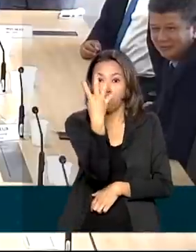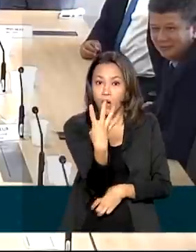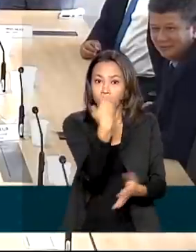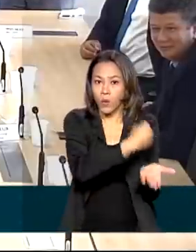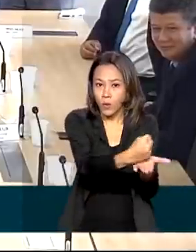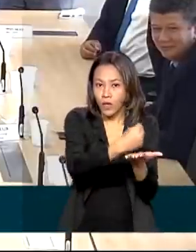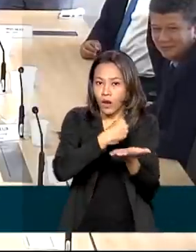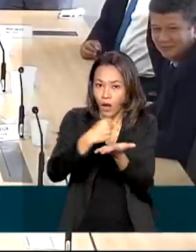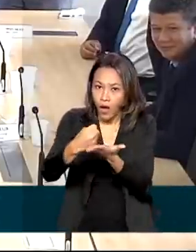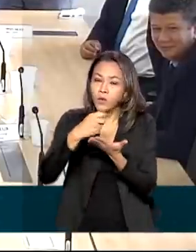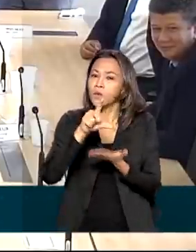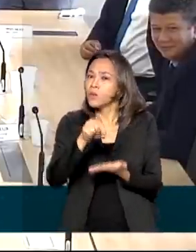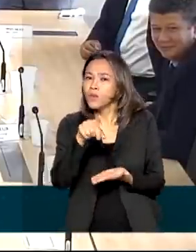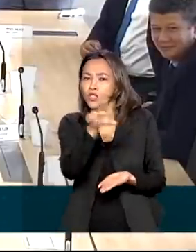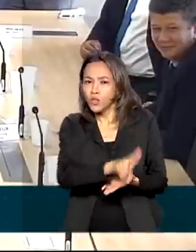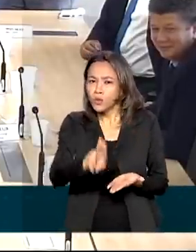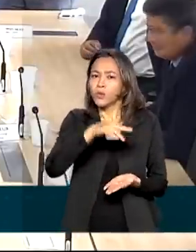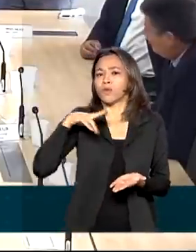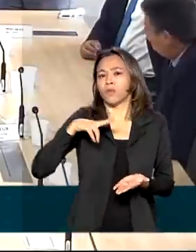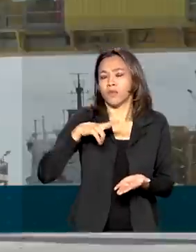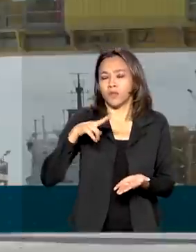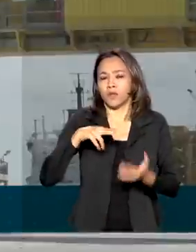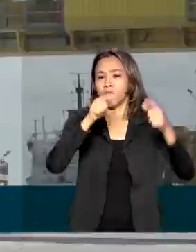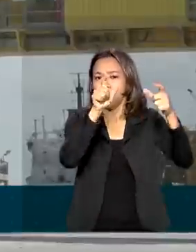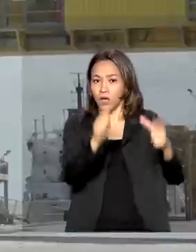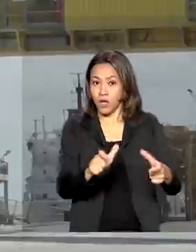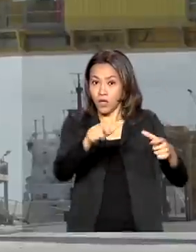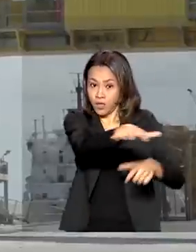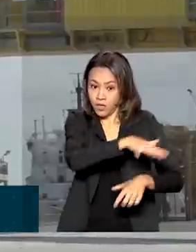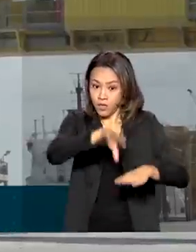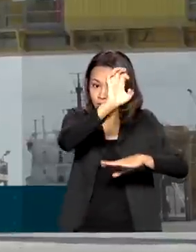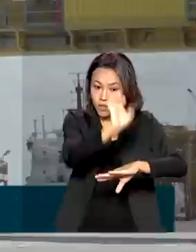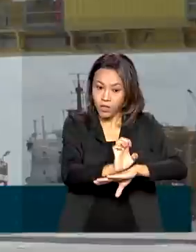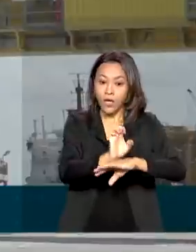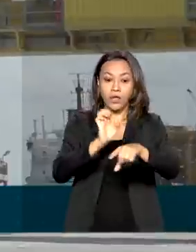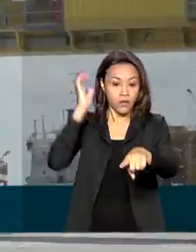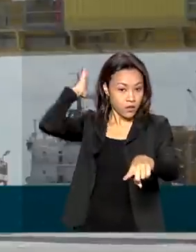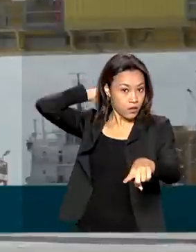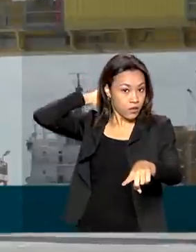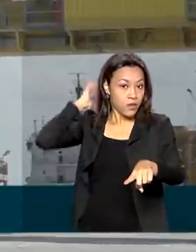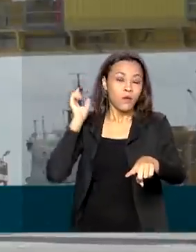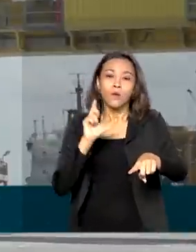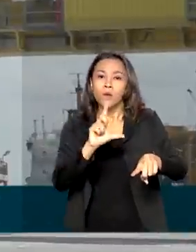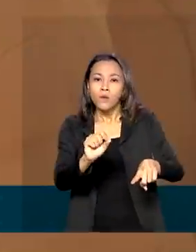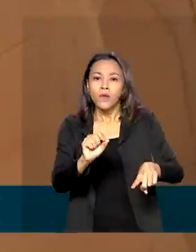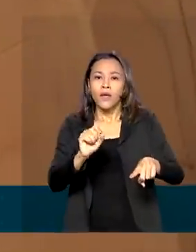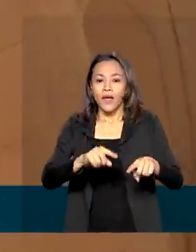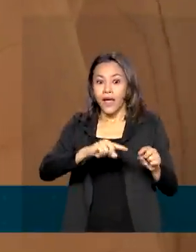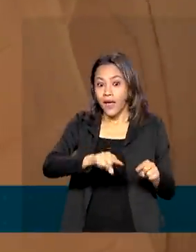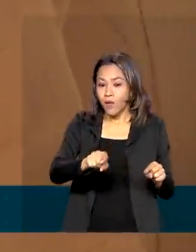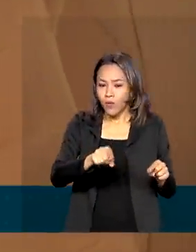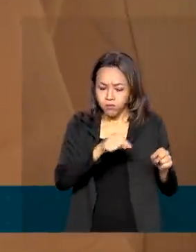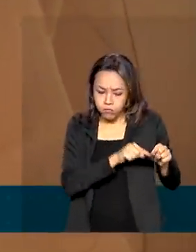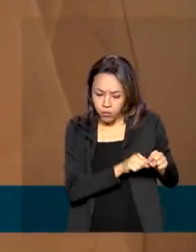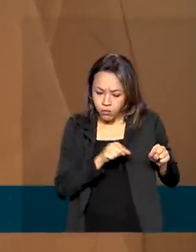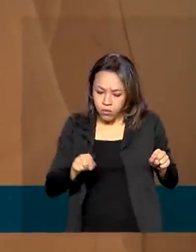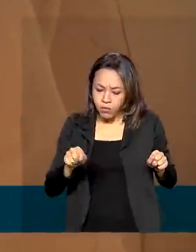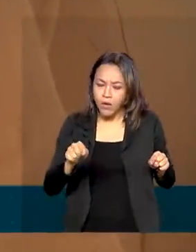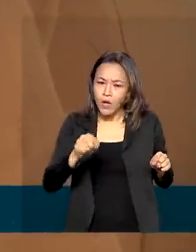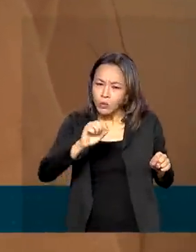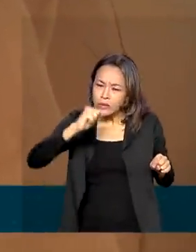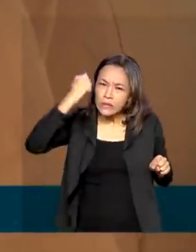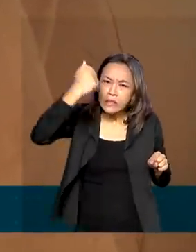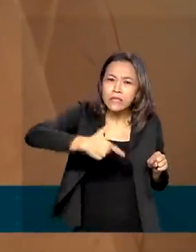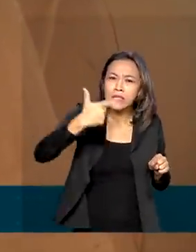adesão de terminais de uso privado no estado do Pará. Eles fazem parte do chamado Arco Norte, considerado o segundo